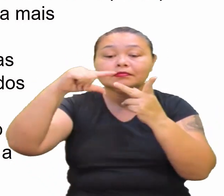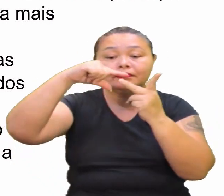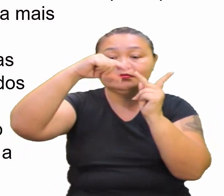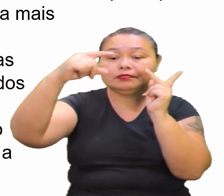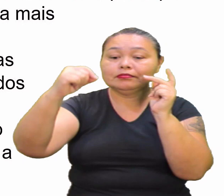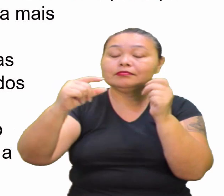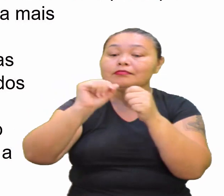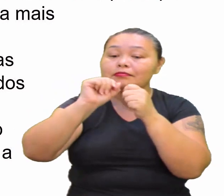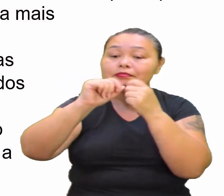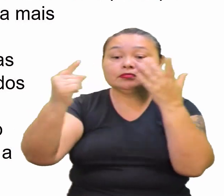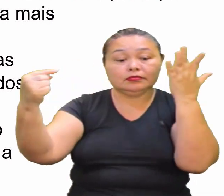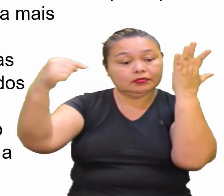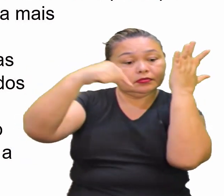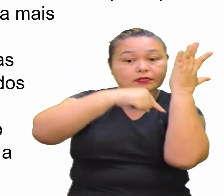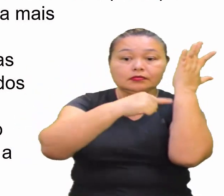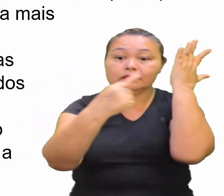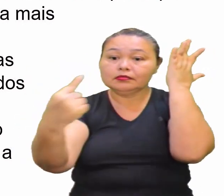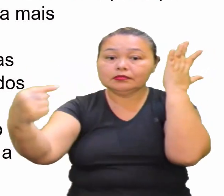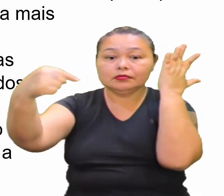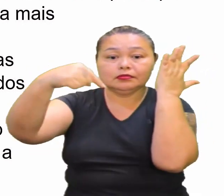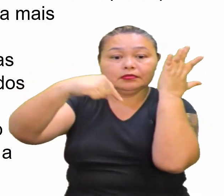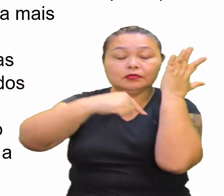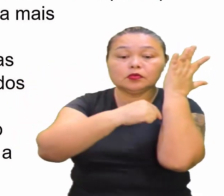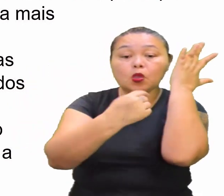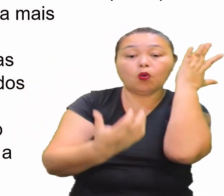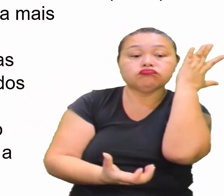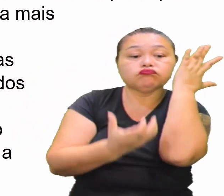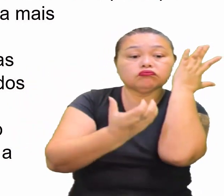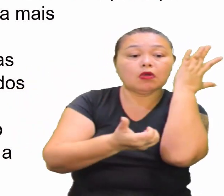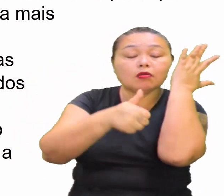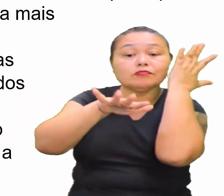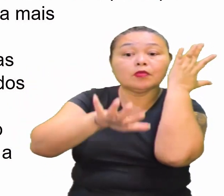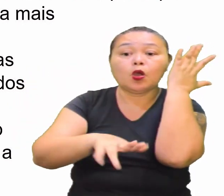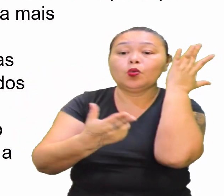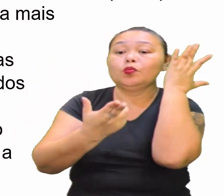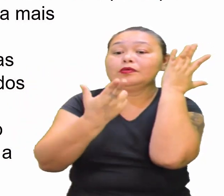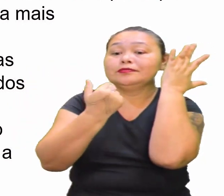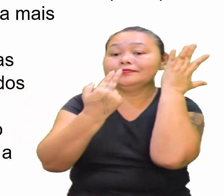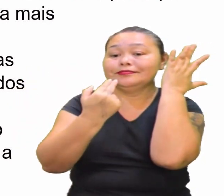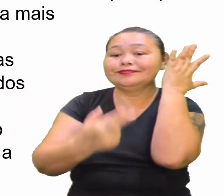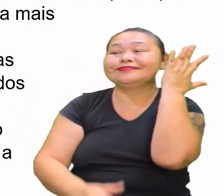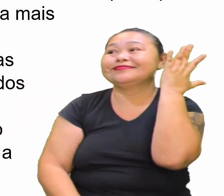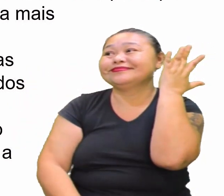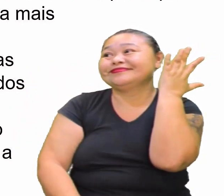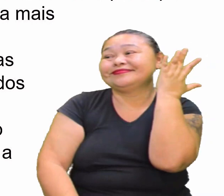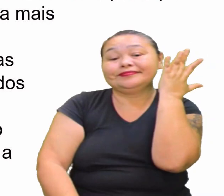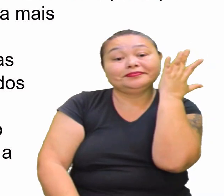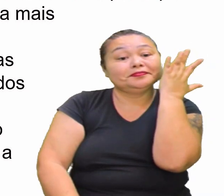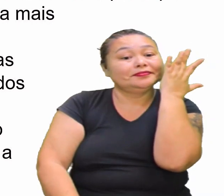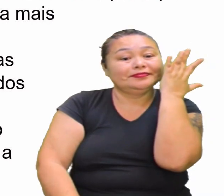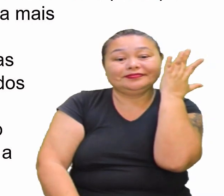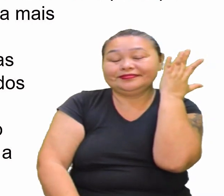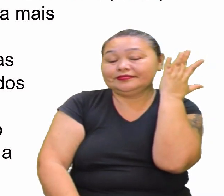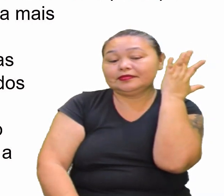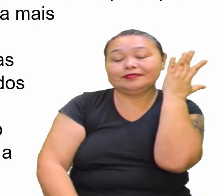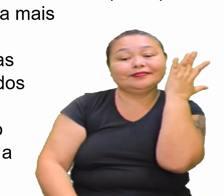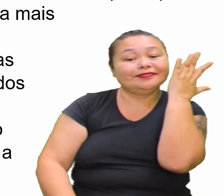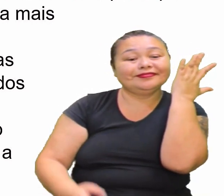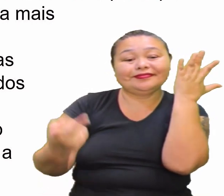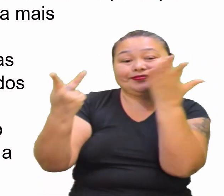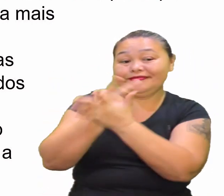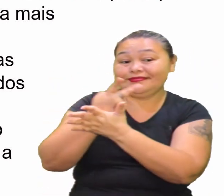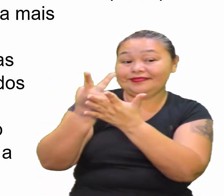planta Faça a fotossíntese E o fogo Concentra mais Esses nutrientes De cara Essa aqui também é